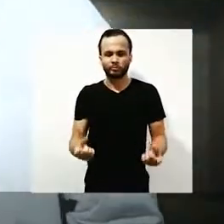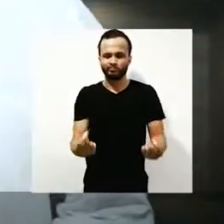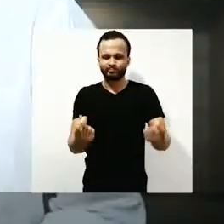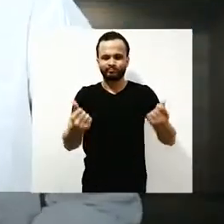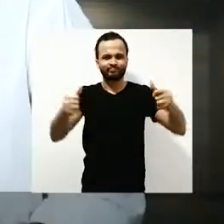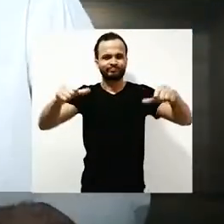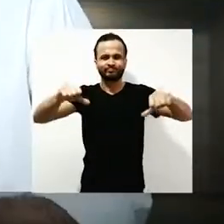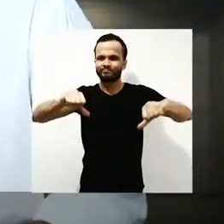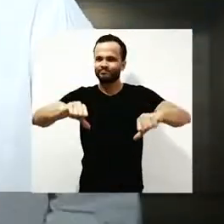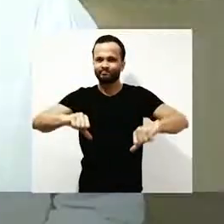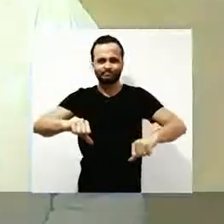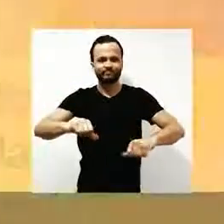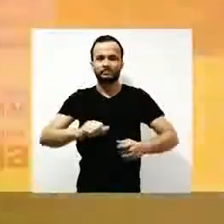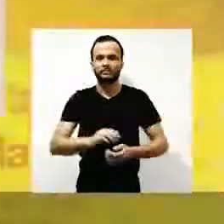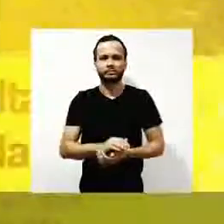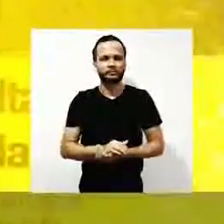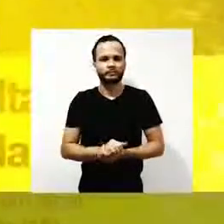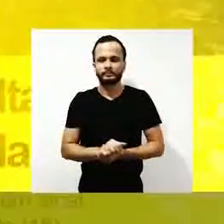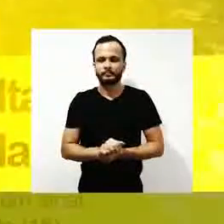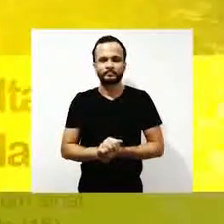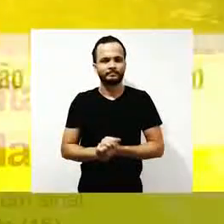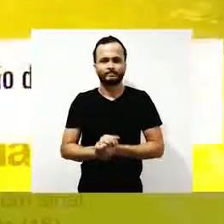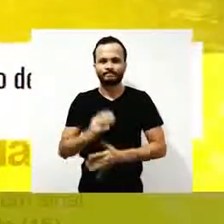seu pior momento. A crise.